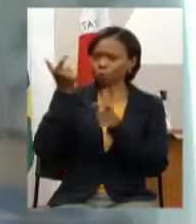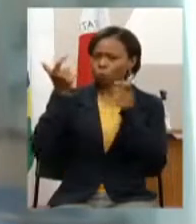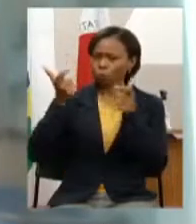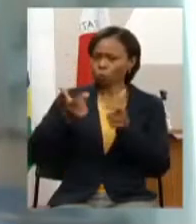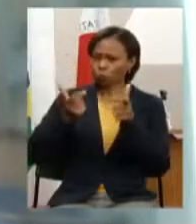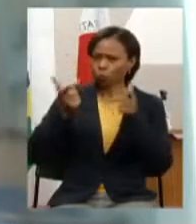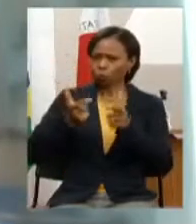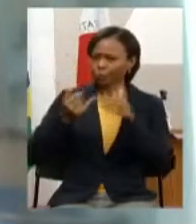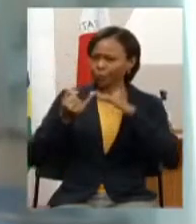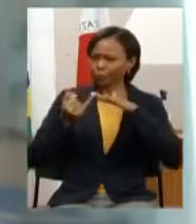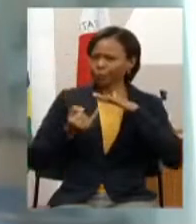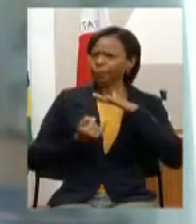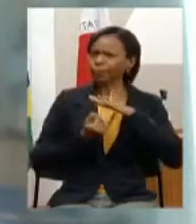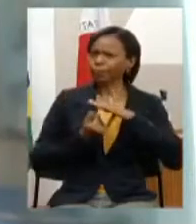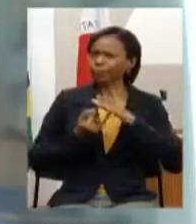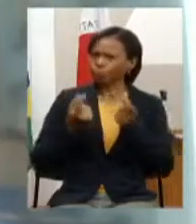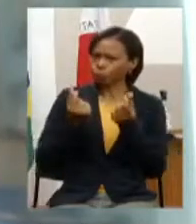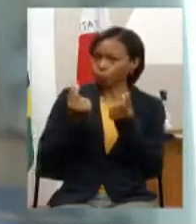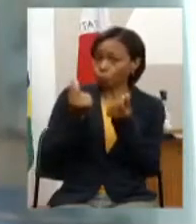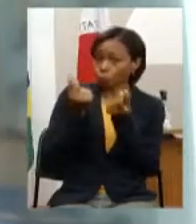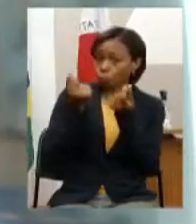quantidade de recursos